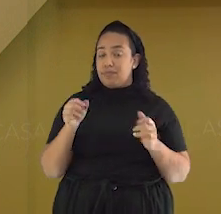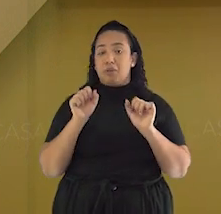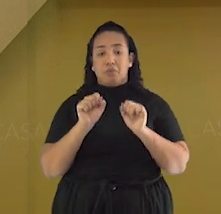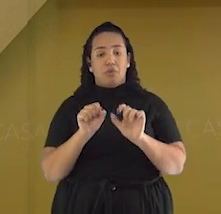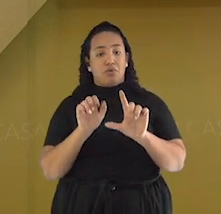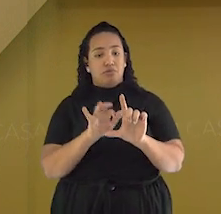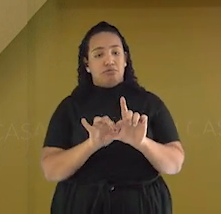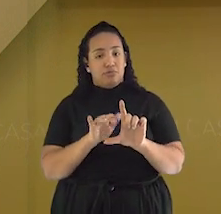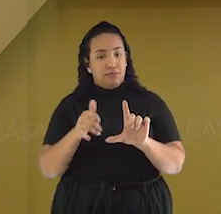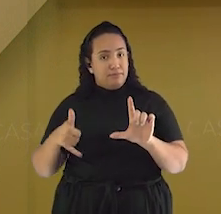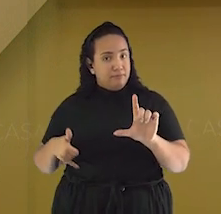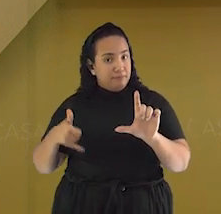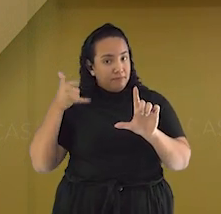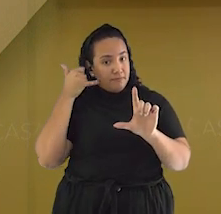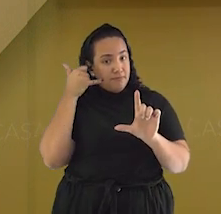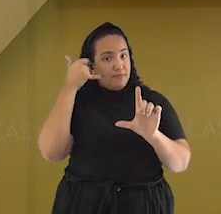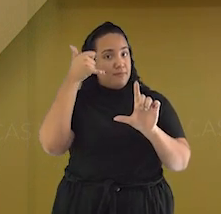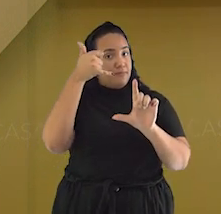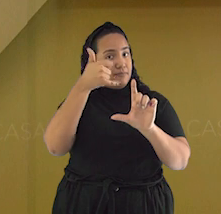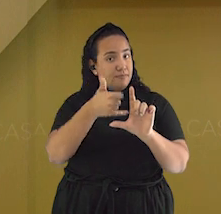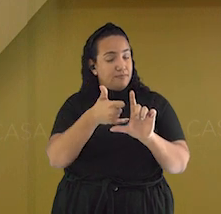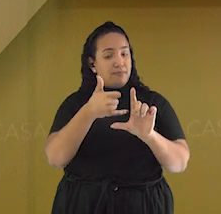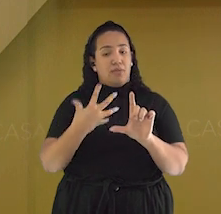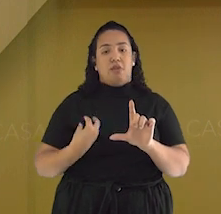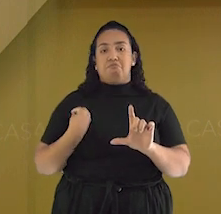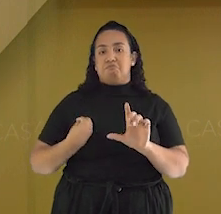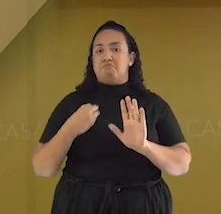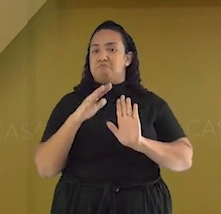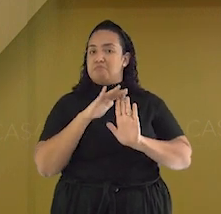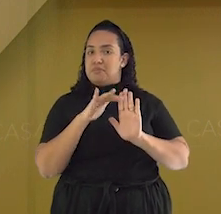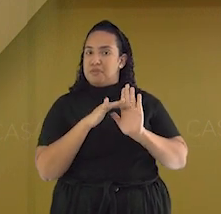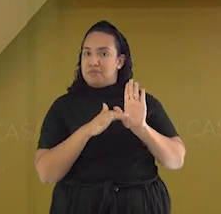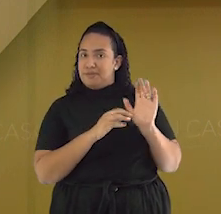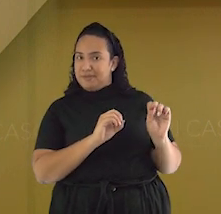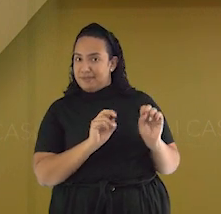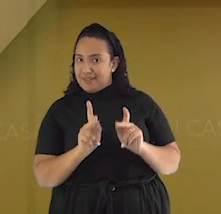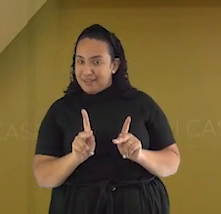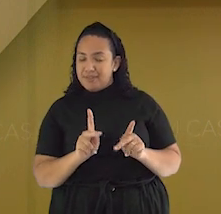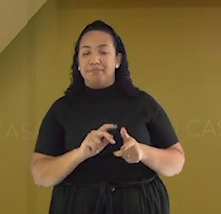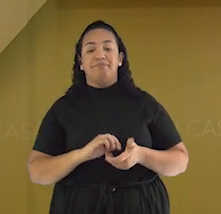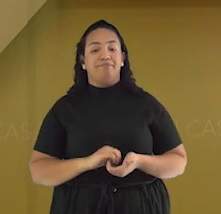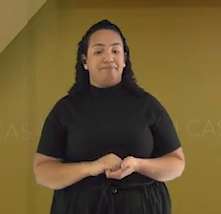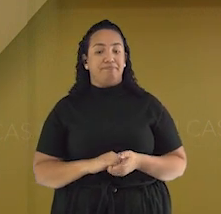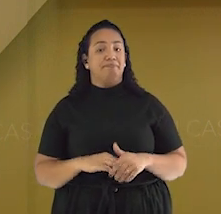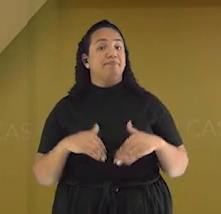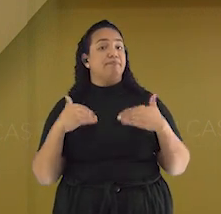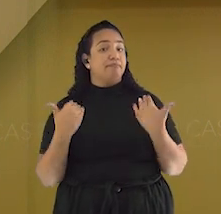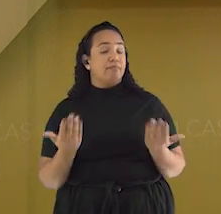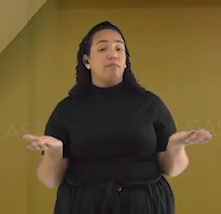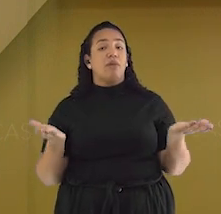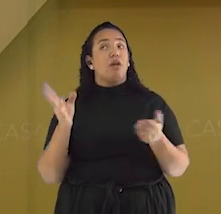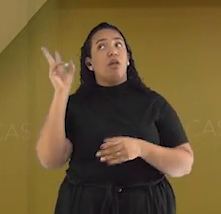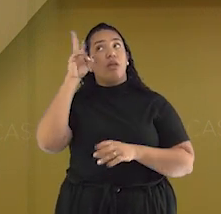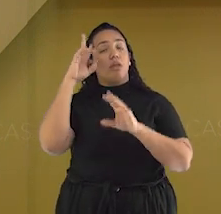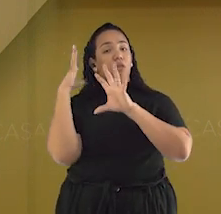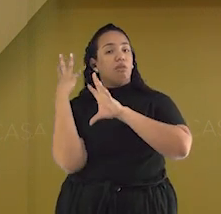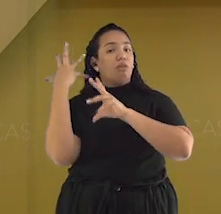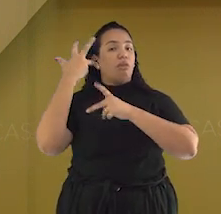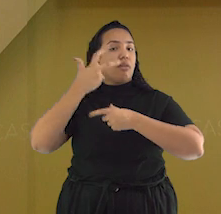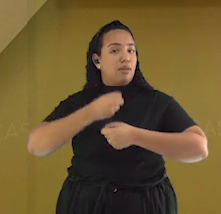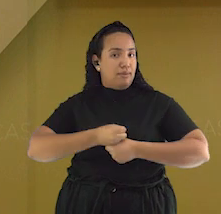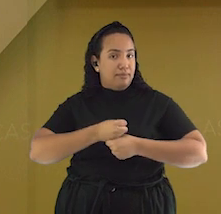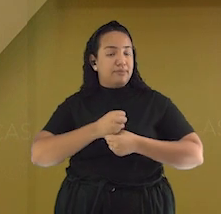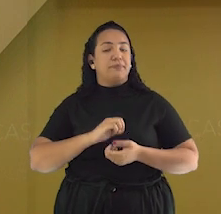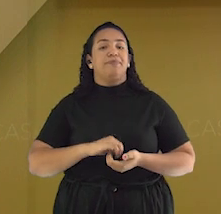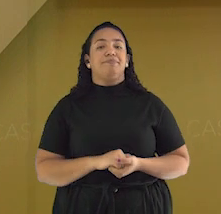com o seu celular. Apontando a câmera dele, você registra a presença com a gente. Beleza? Então, gente, relembrando o que aprendemos na aula de